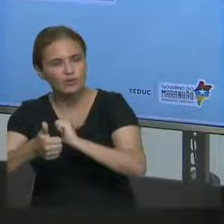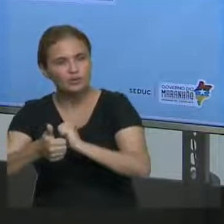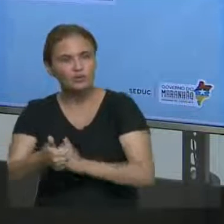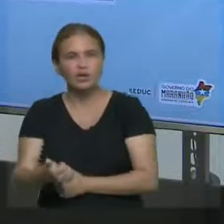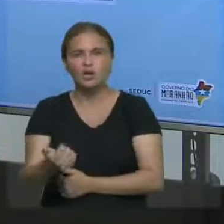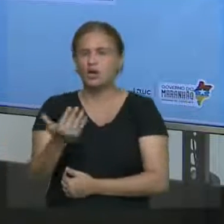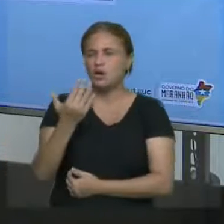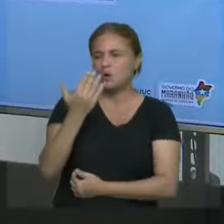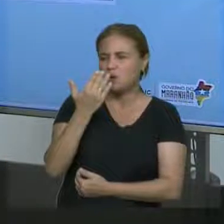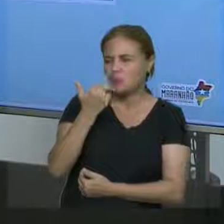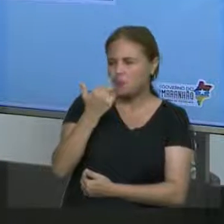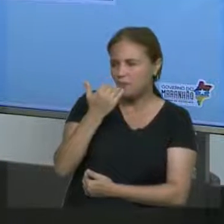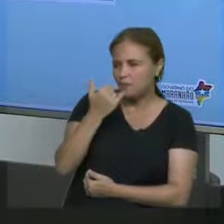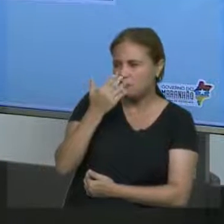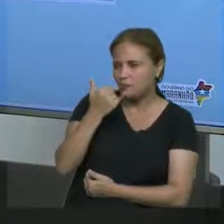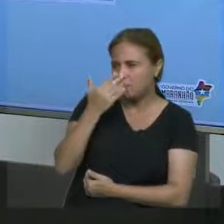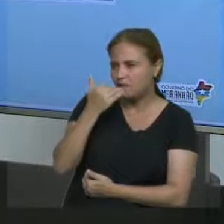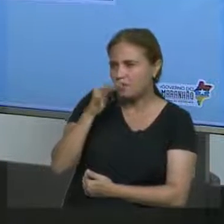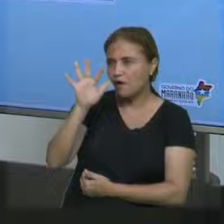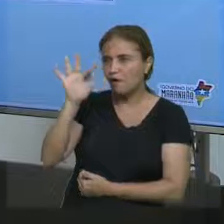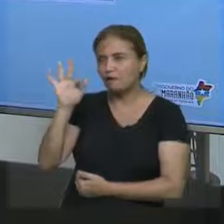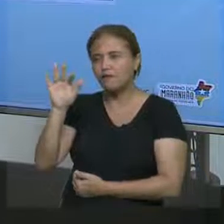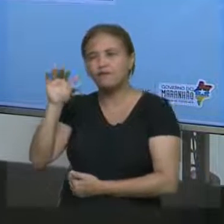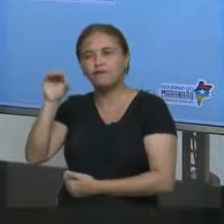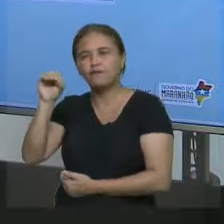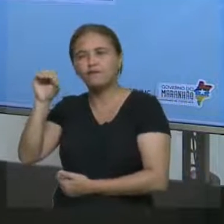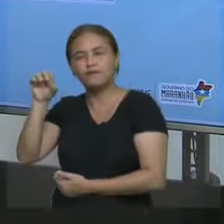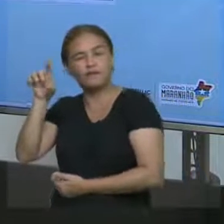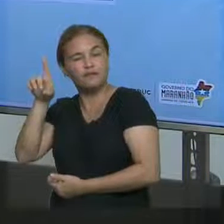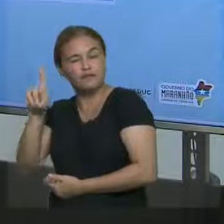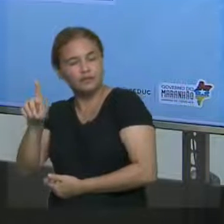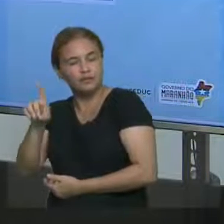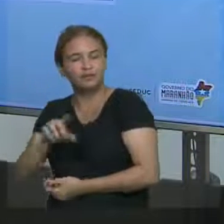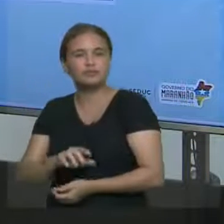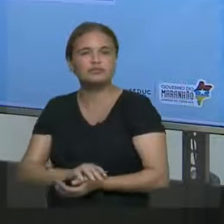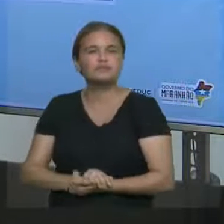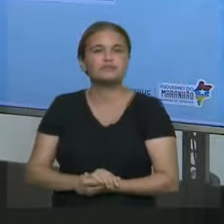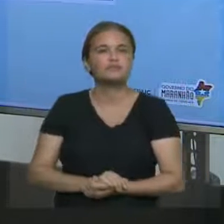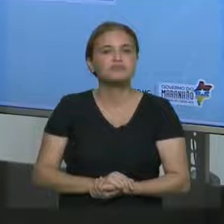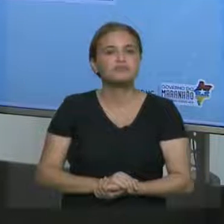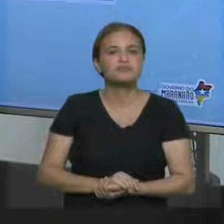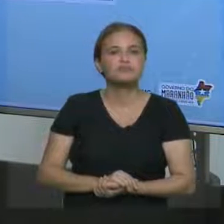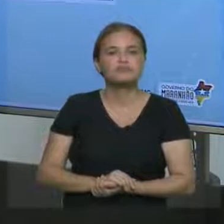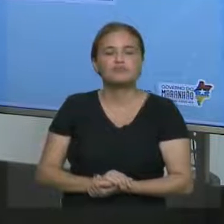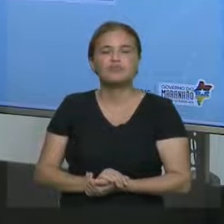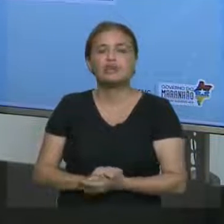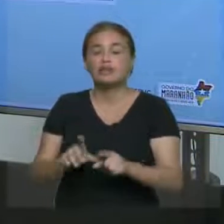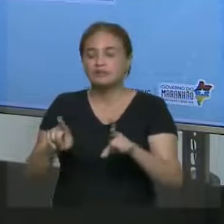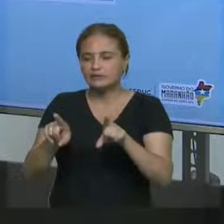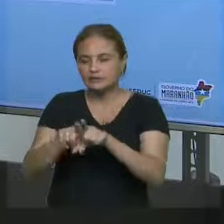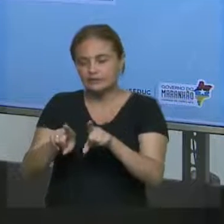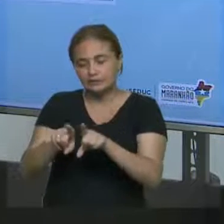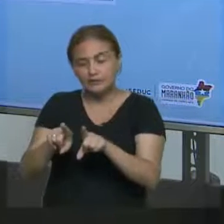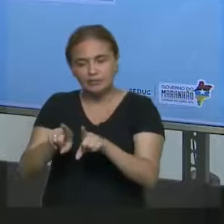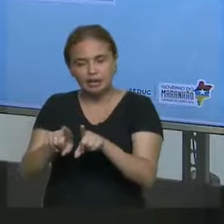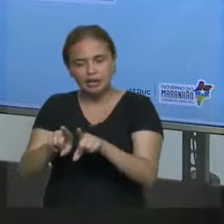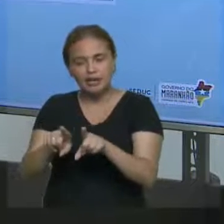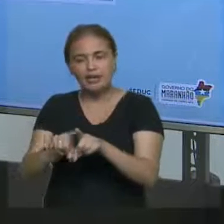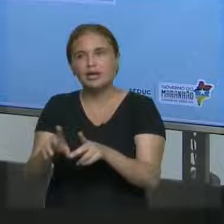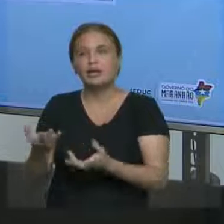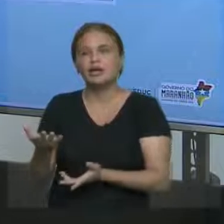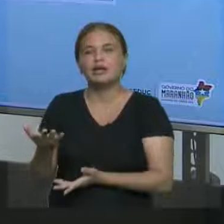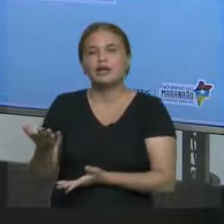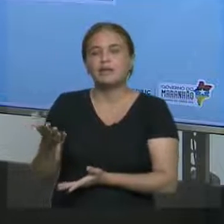comida nada saudável, aquela famosa porcaria, né? And rock music. E music, a pessoa tem bom gosto, ela gosta de